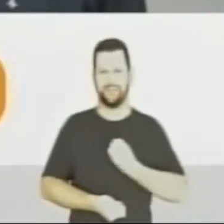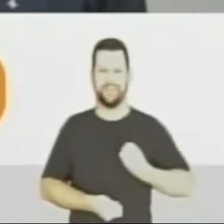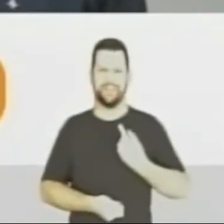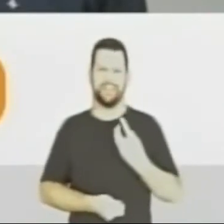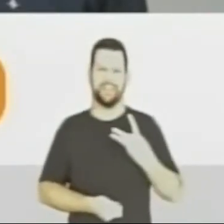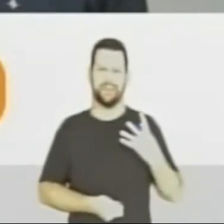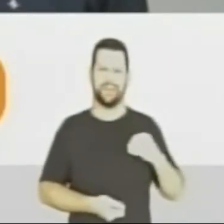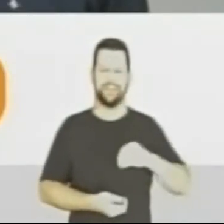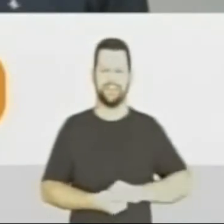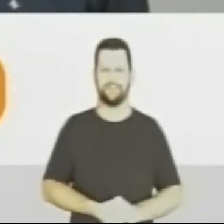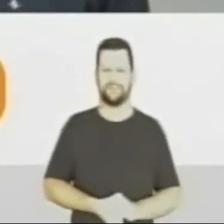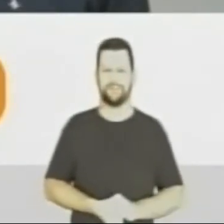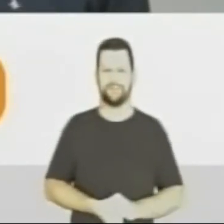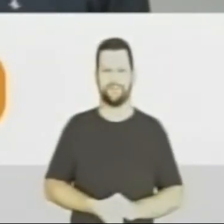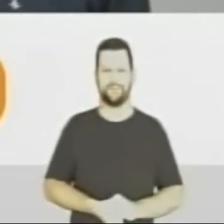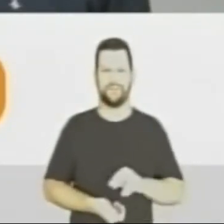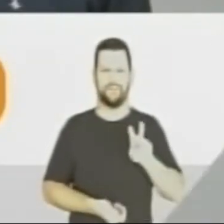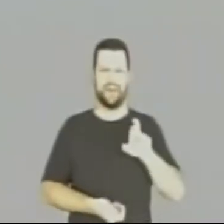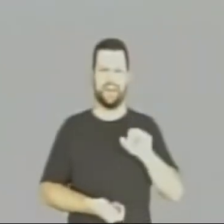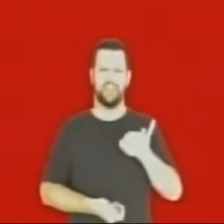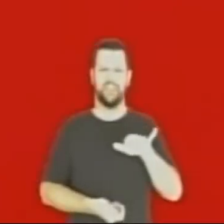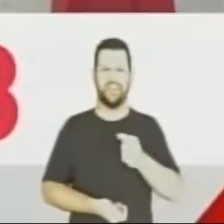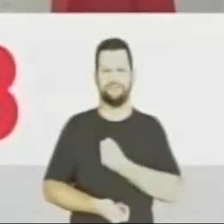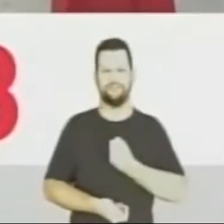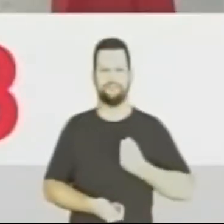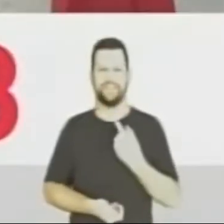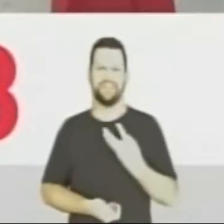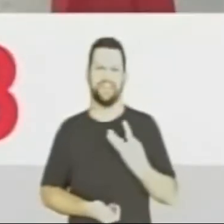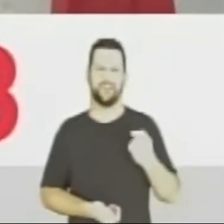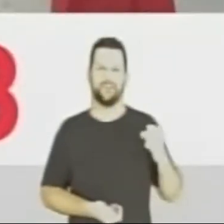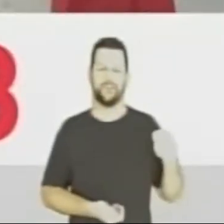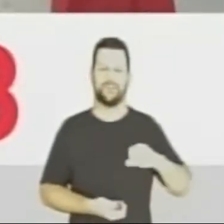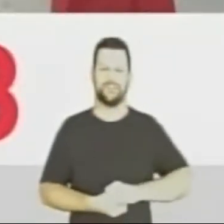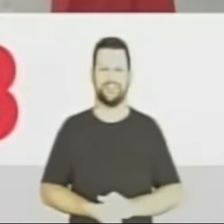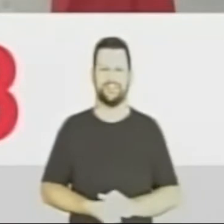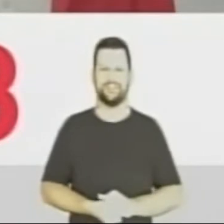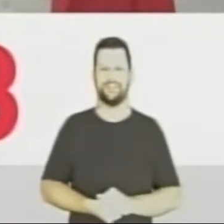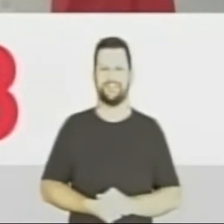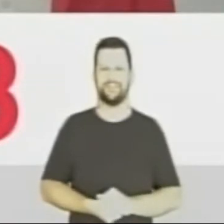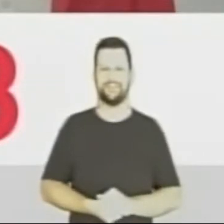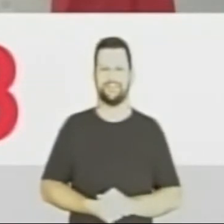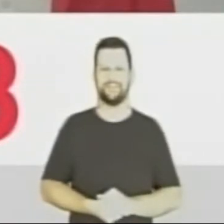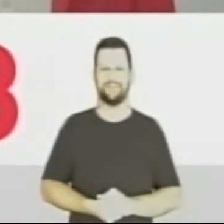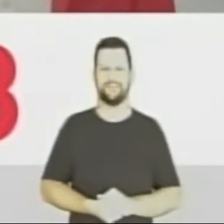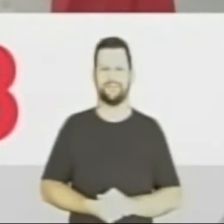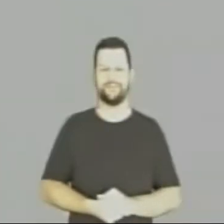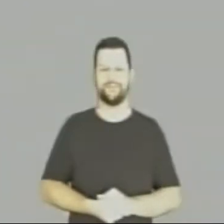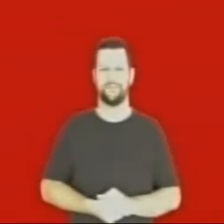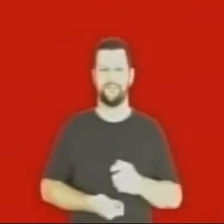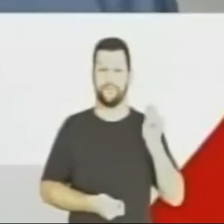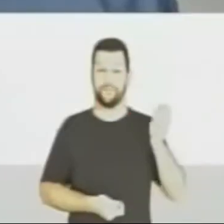Anacleto Zanella, 13,40. Vera Tita, 13,88.